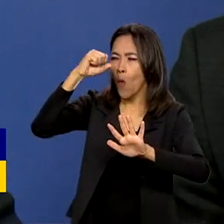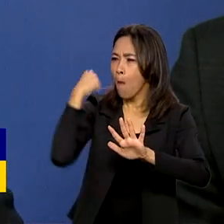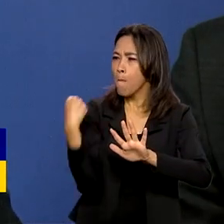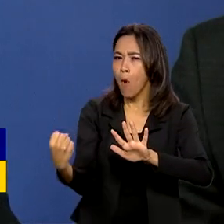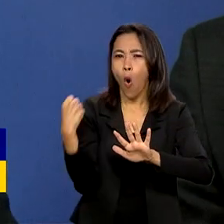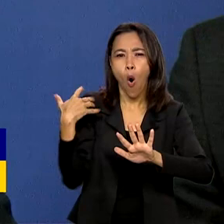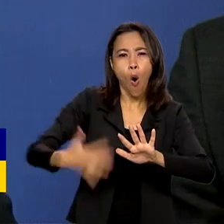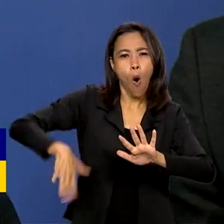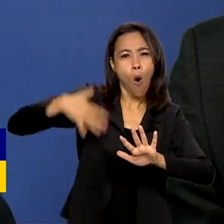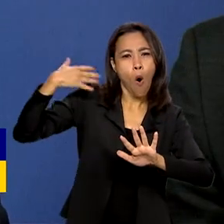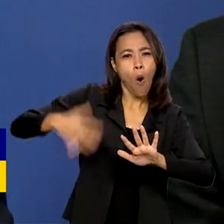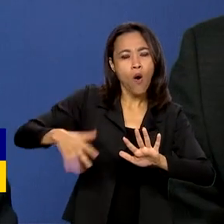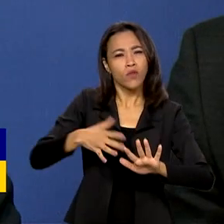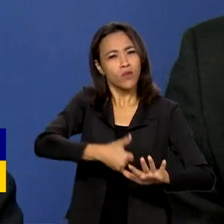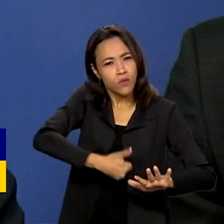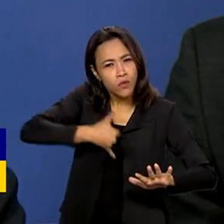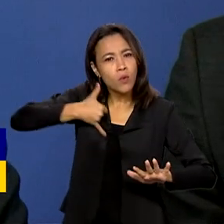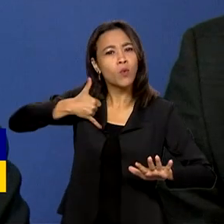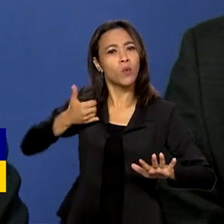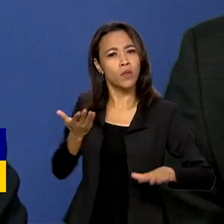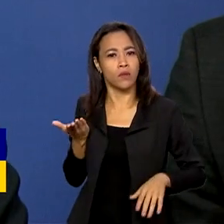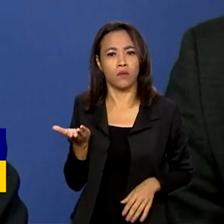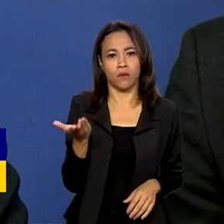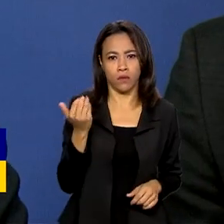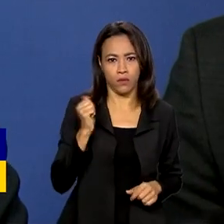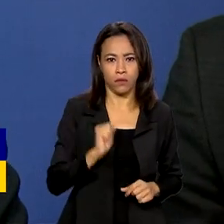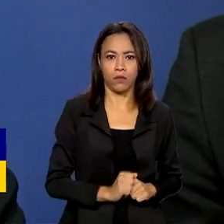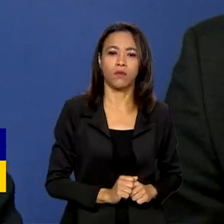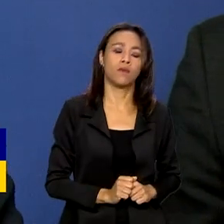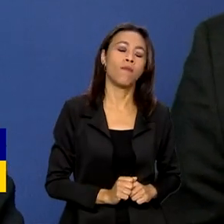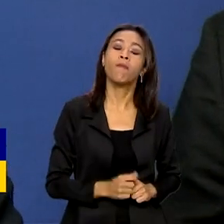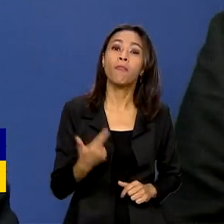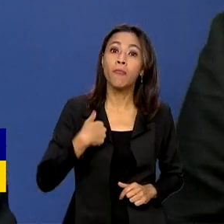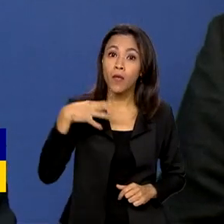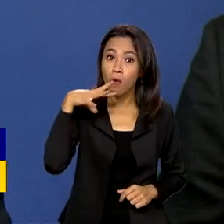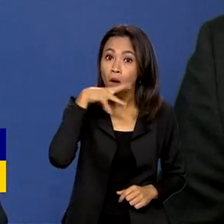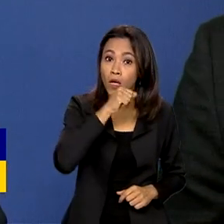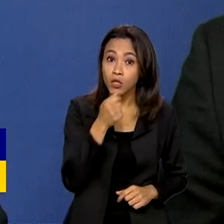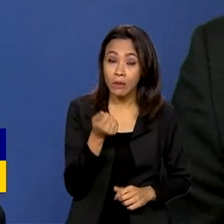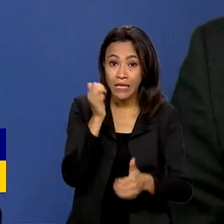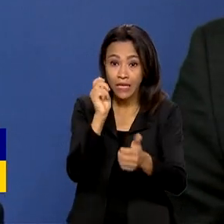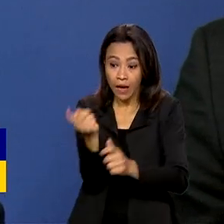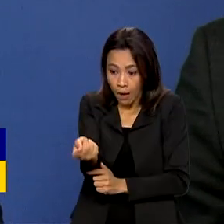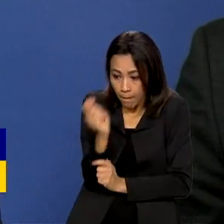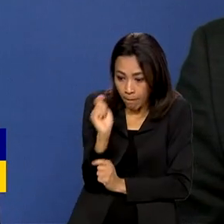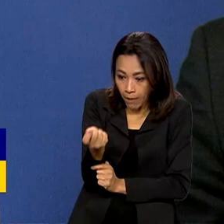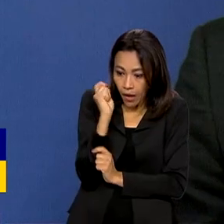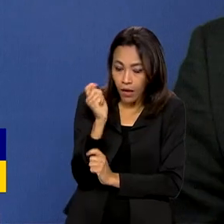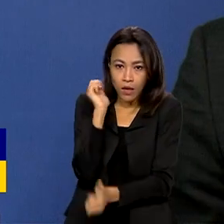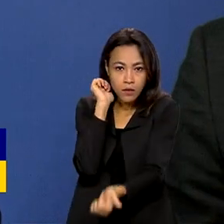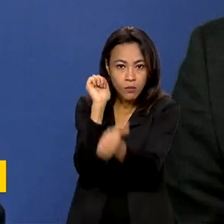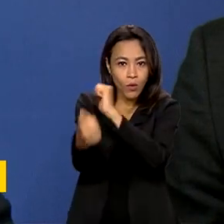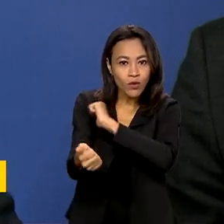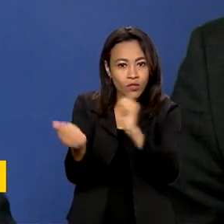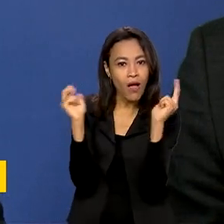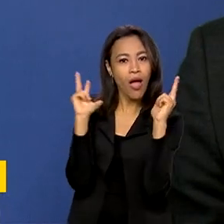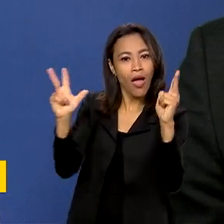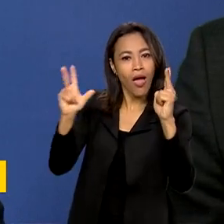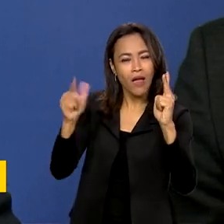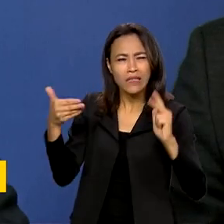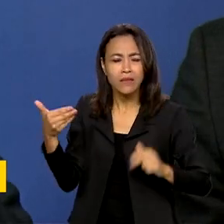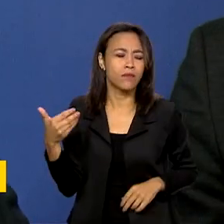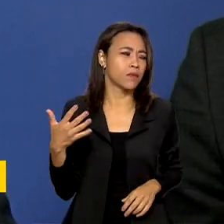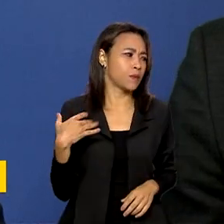do qual nós nos orgulhamos muito. E eu acho que a pesca esportiva e amadora cumpre um papel determinante,